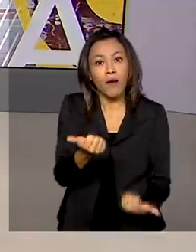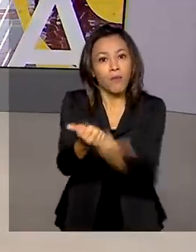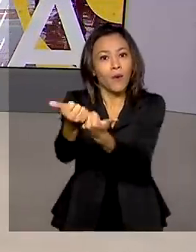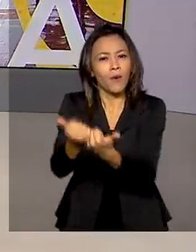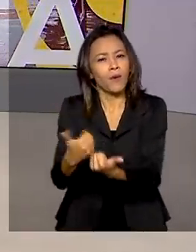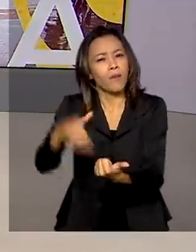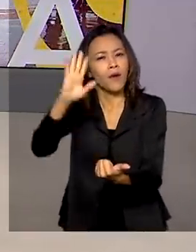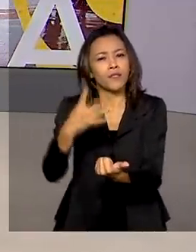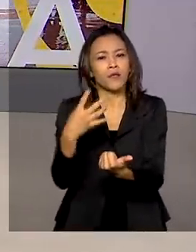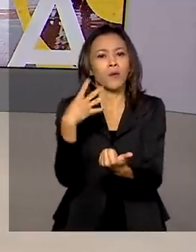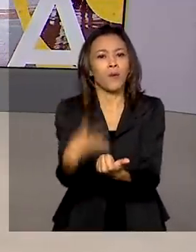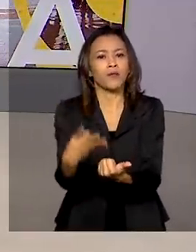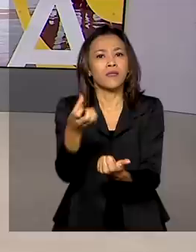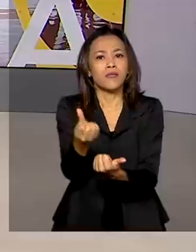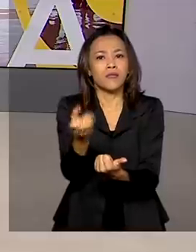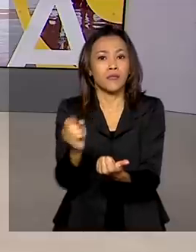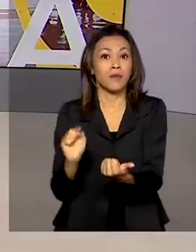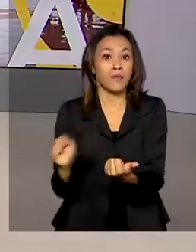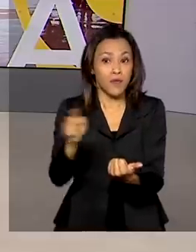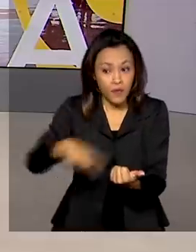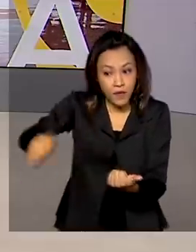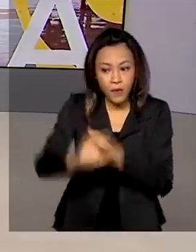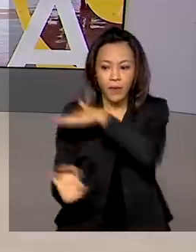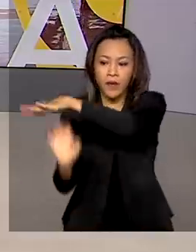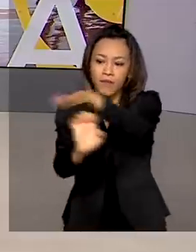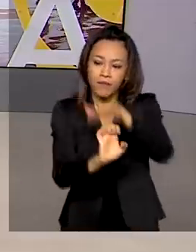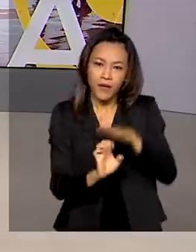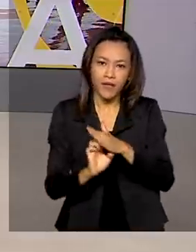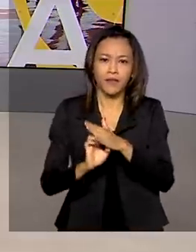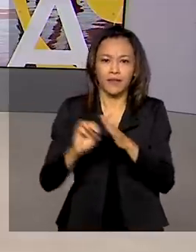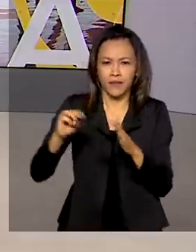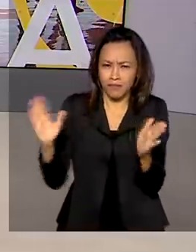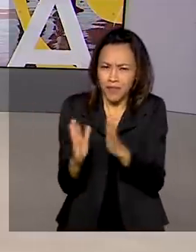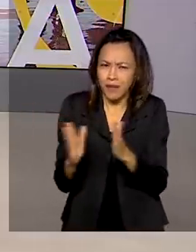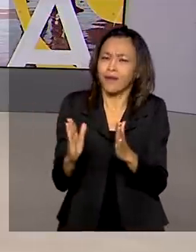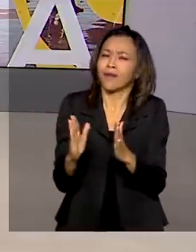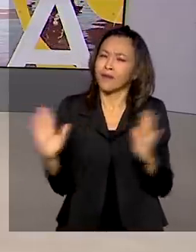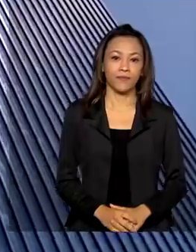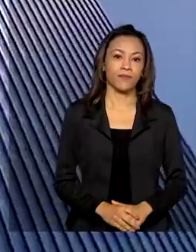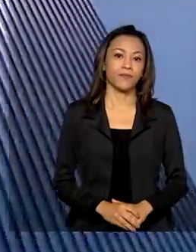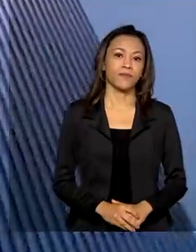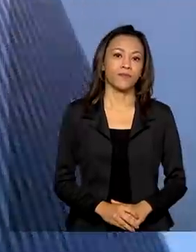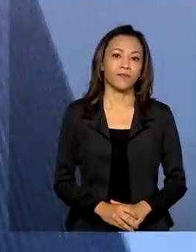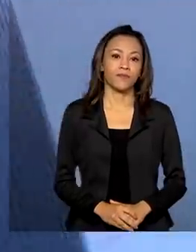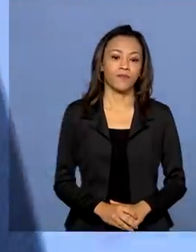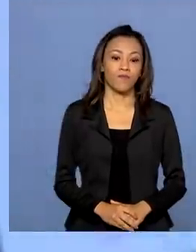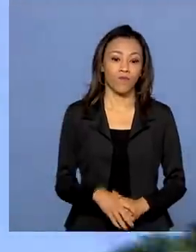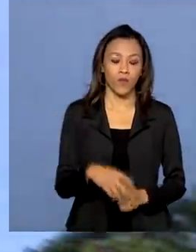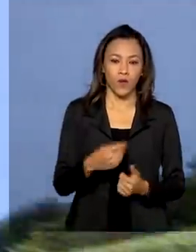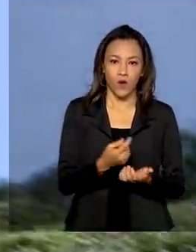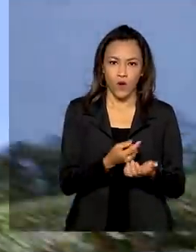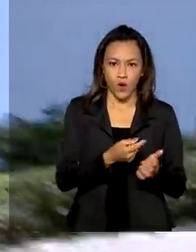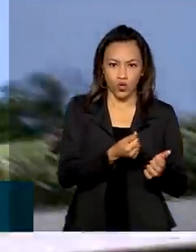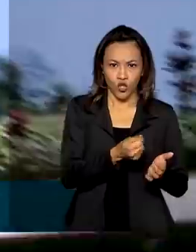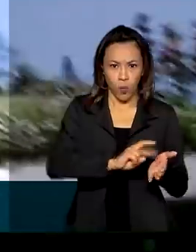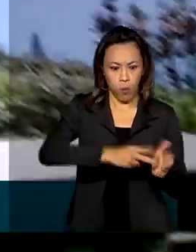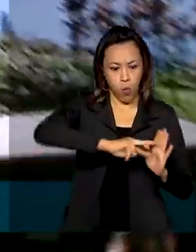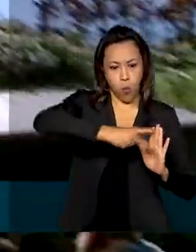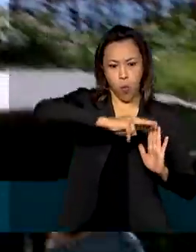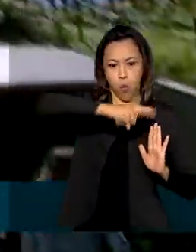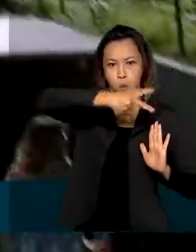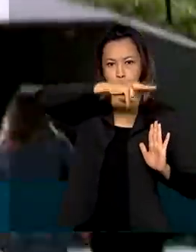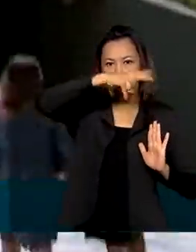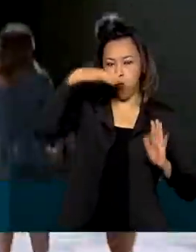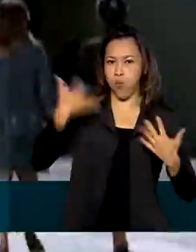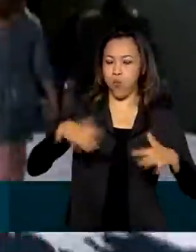460 mil pequenas e médias empresas durante a pandemia. Lucro recorde, despesas sob